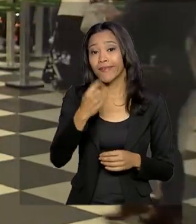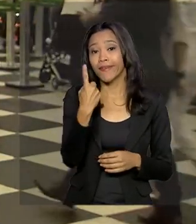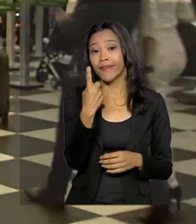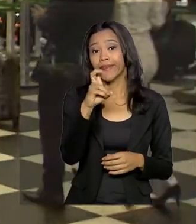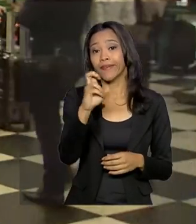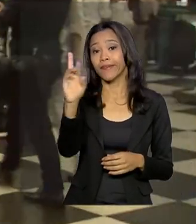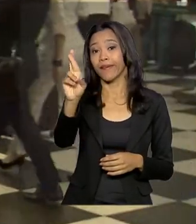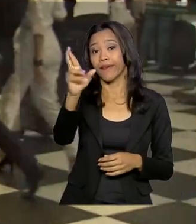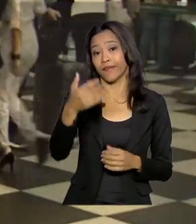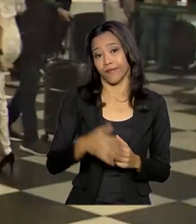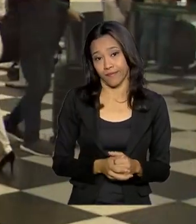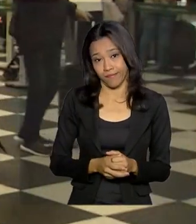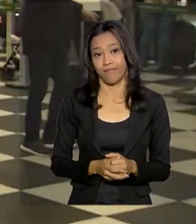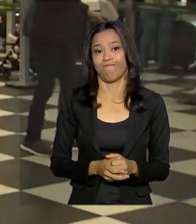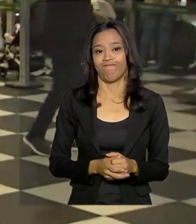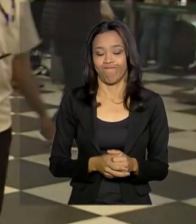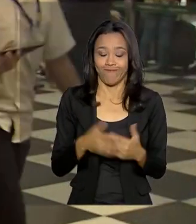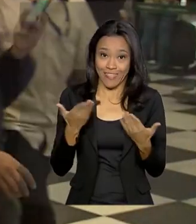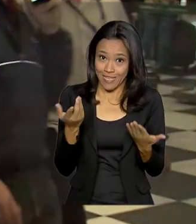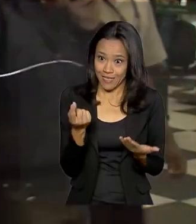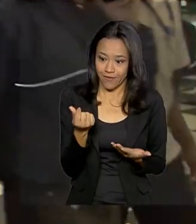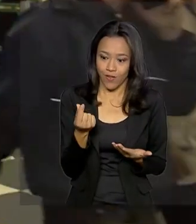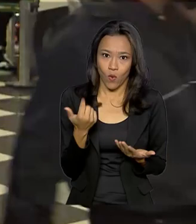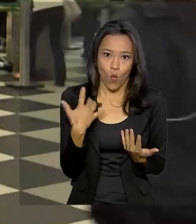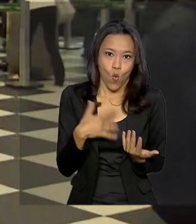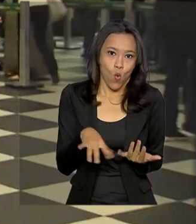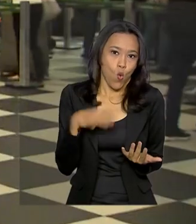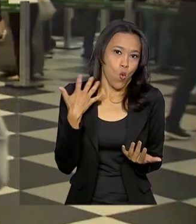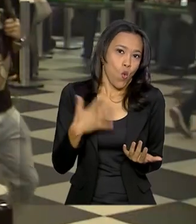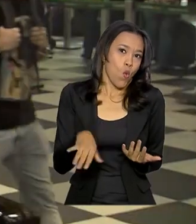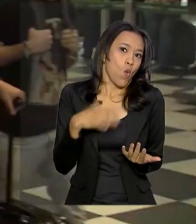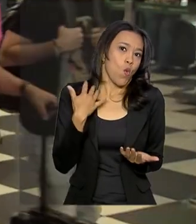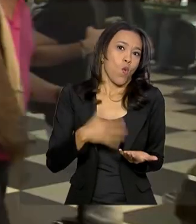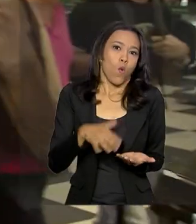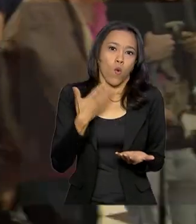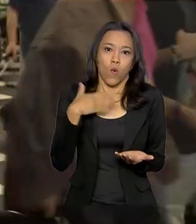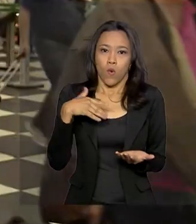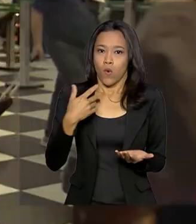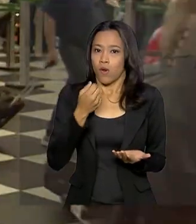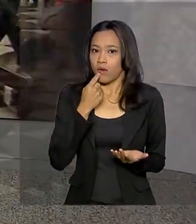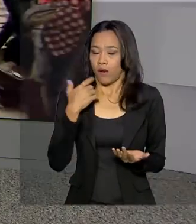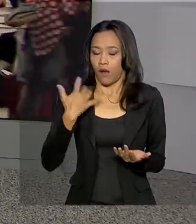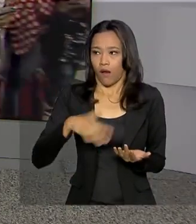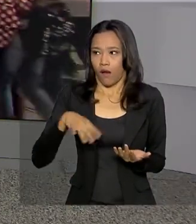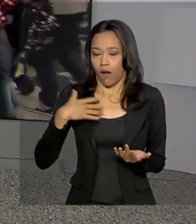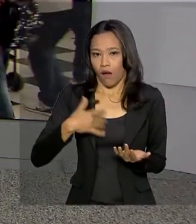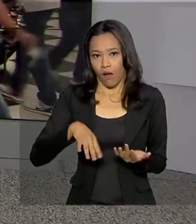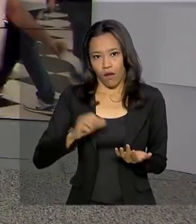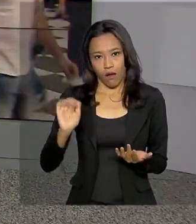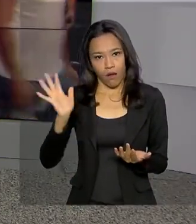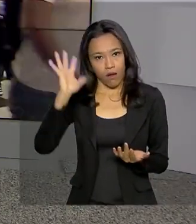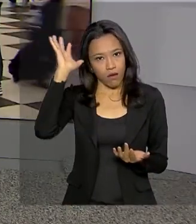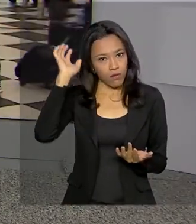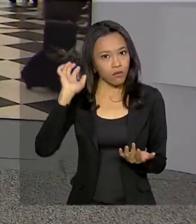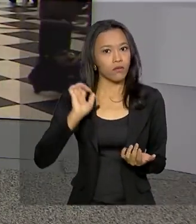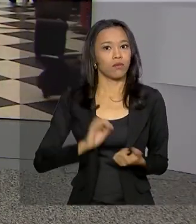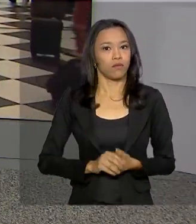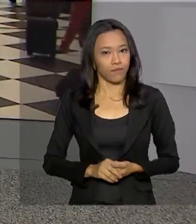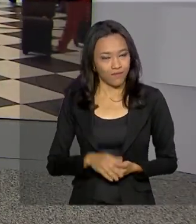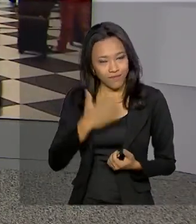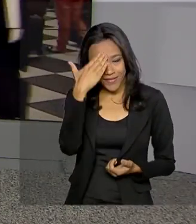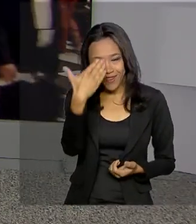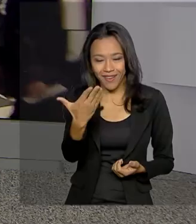reais. Com esse preço, não tem açúcar que adoce um café desses, viu, Renata? É verdade, Ricardo. Salgado o preço.